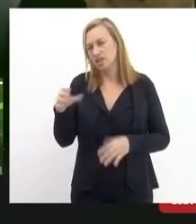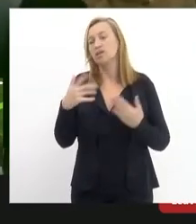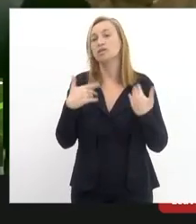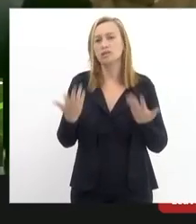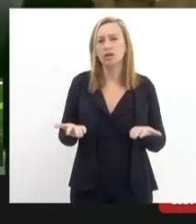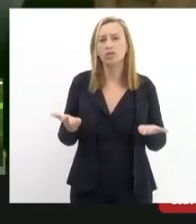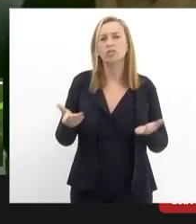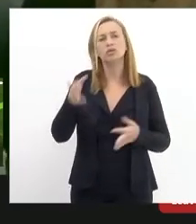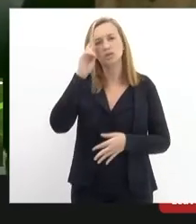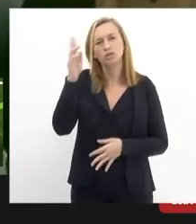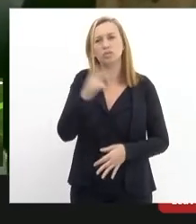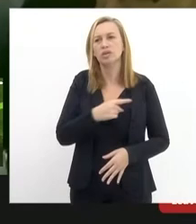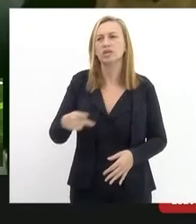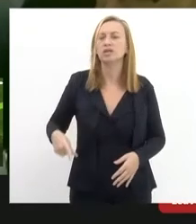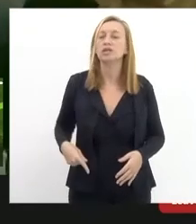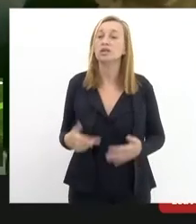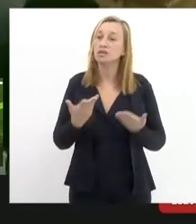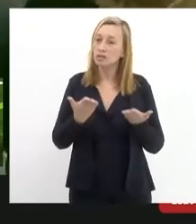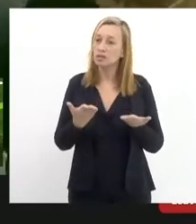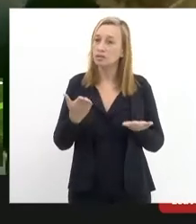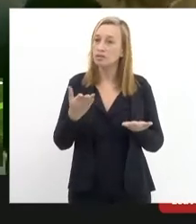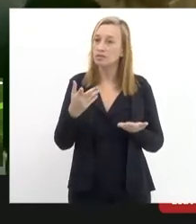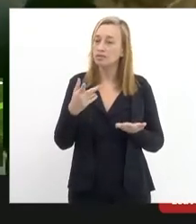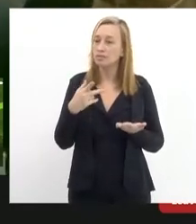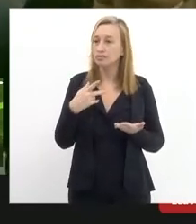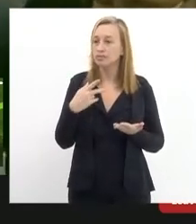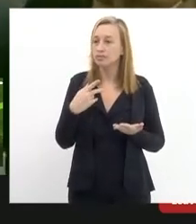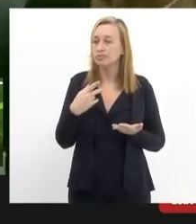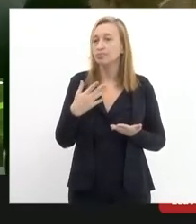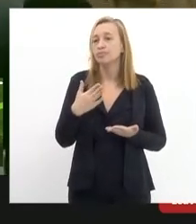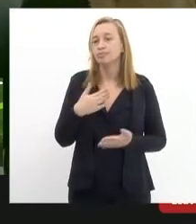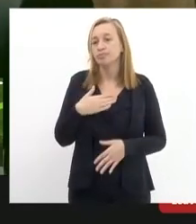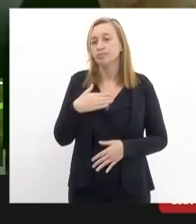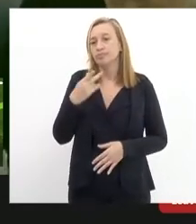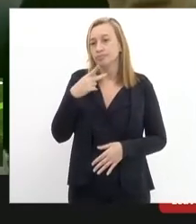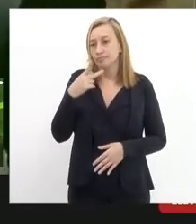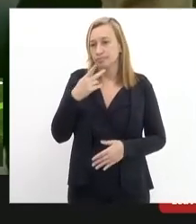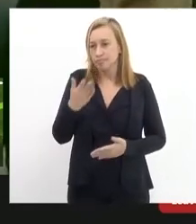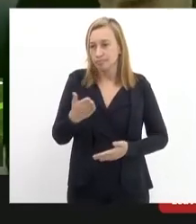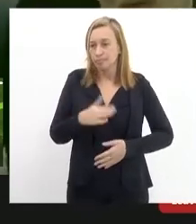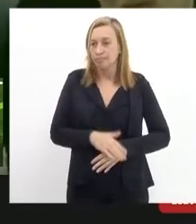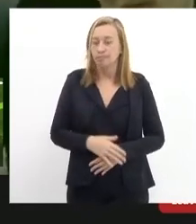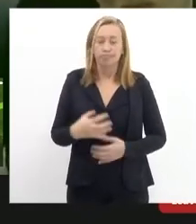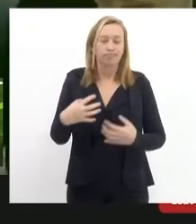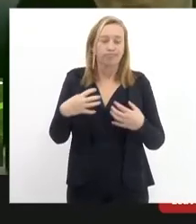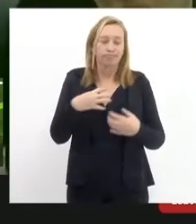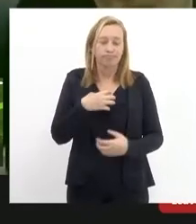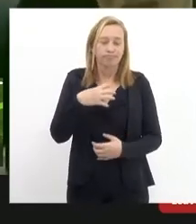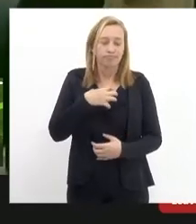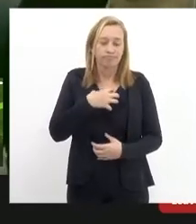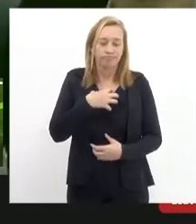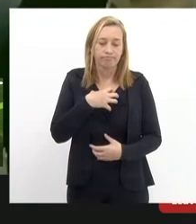senhor presidente são essas as nossas considerações eu me sinto muito